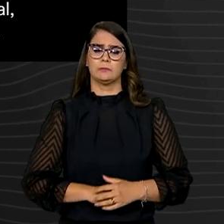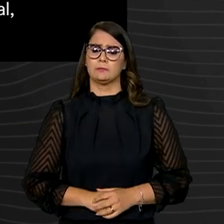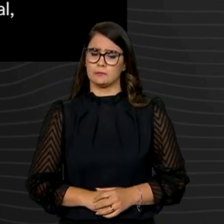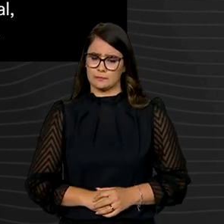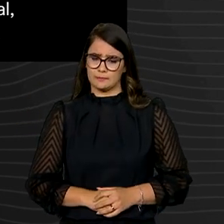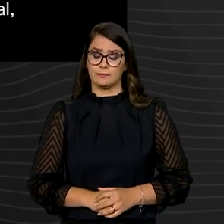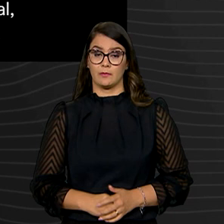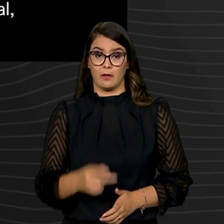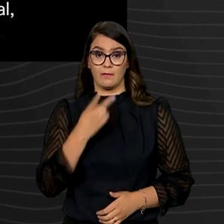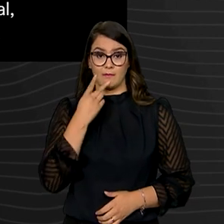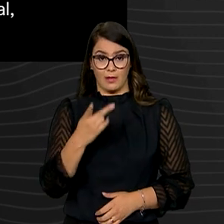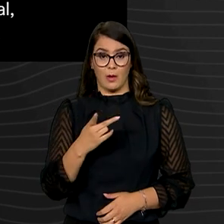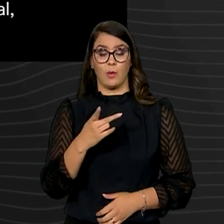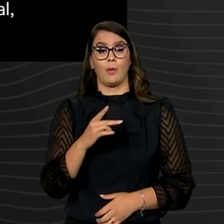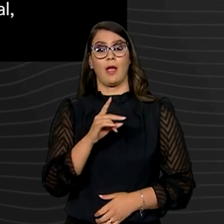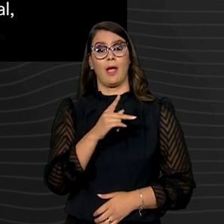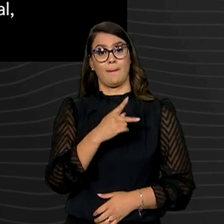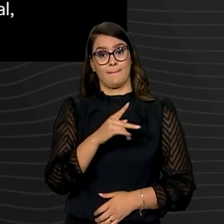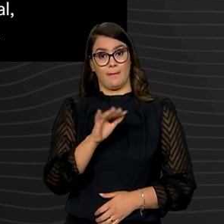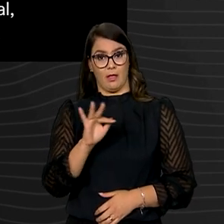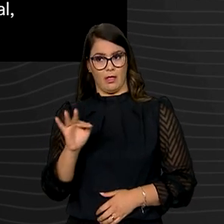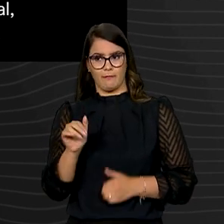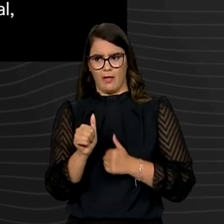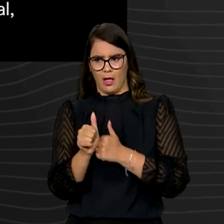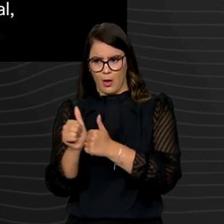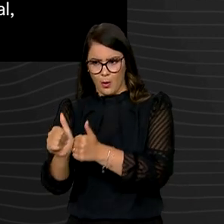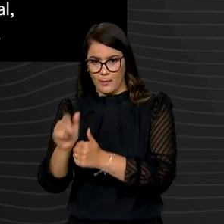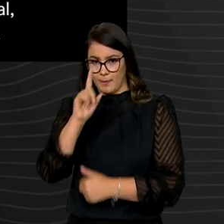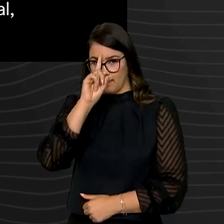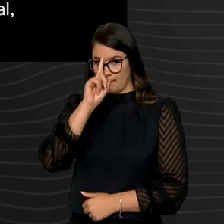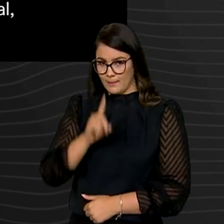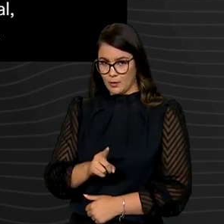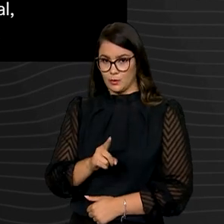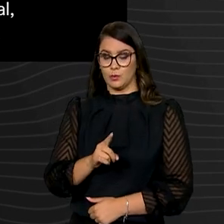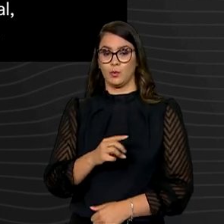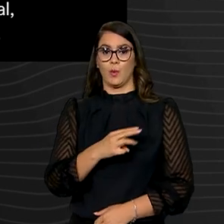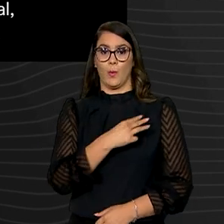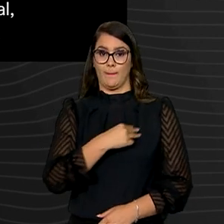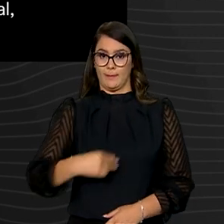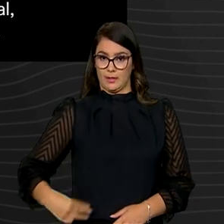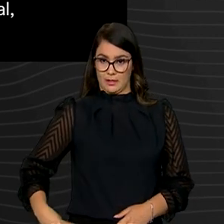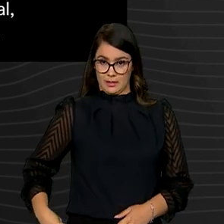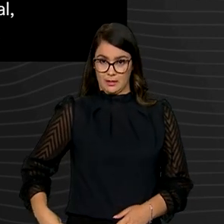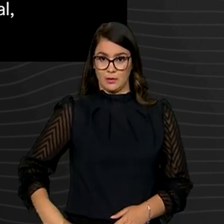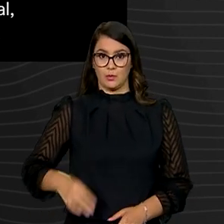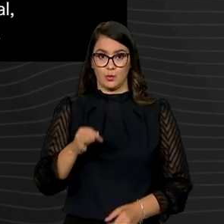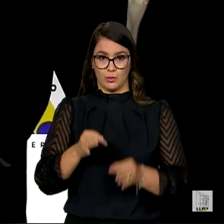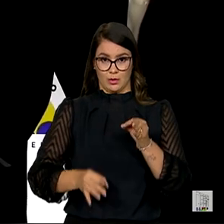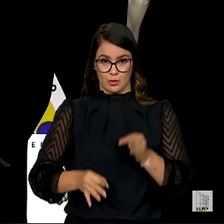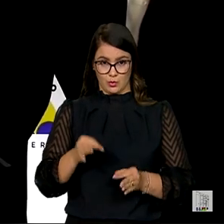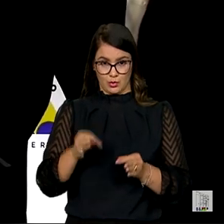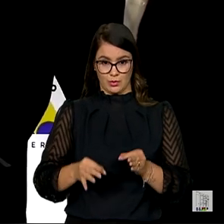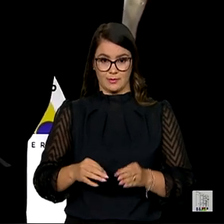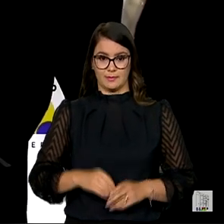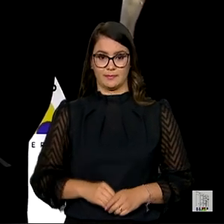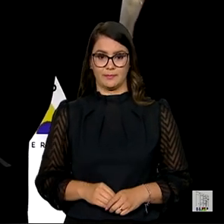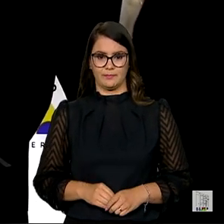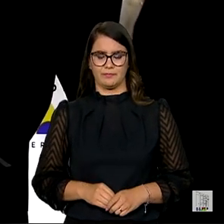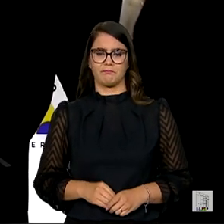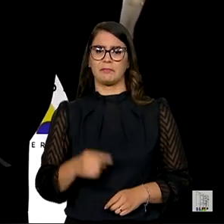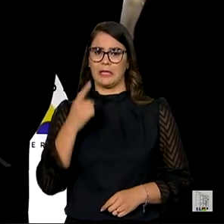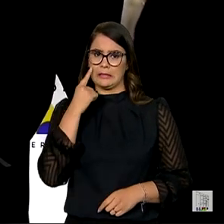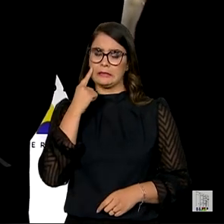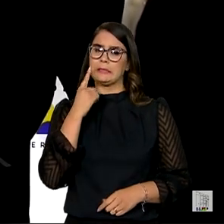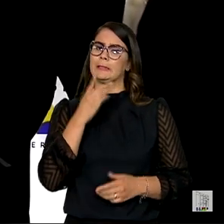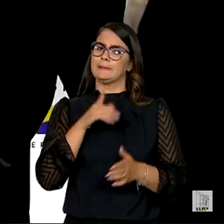reforçou que a Polícia Federal acompanha o caso por determinação do ministro da Justiça e Segurança Pública. Há duas ou três linhas